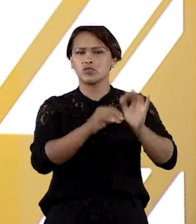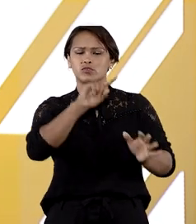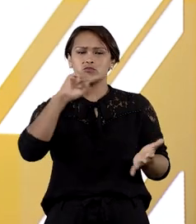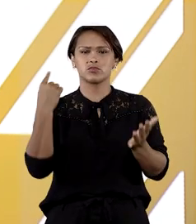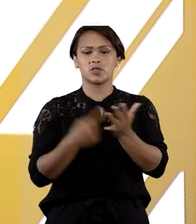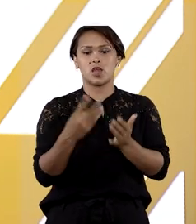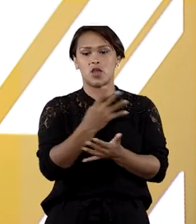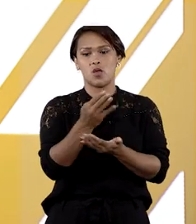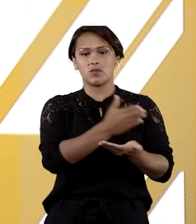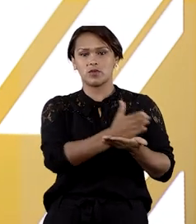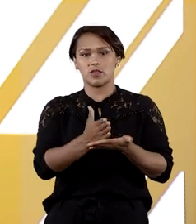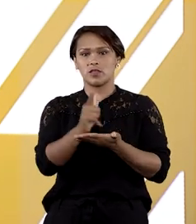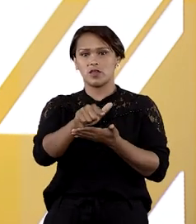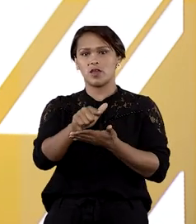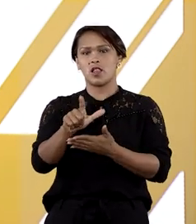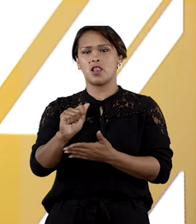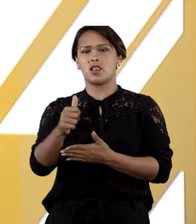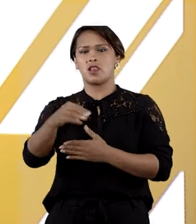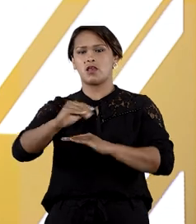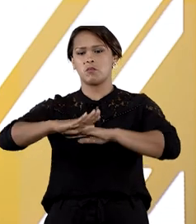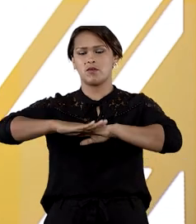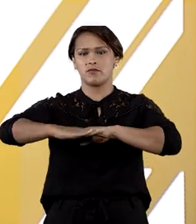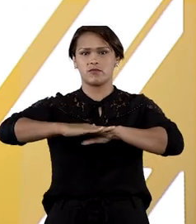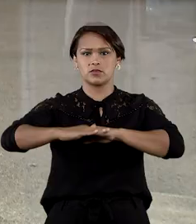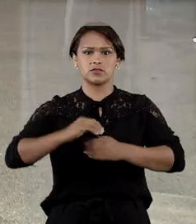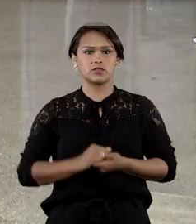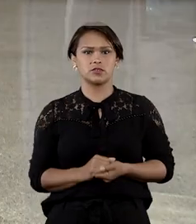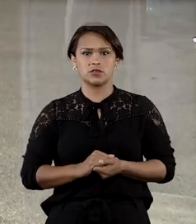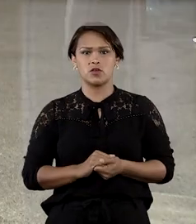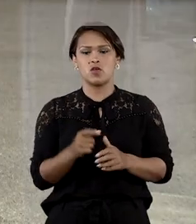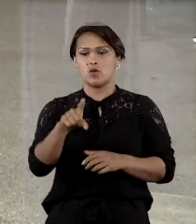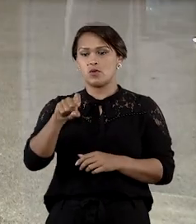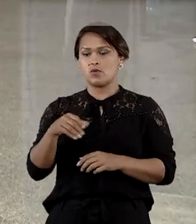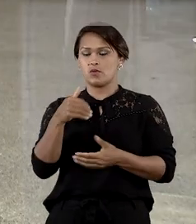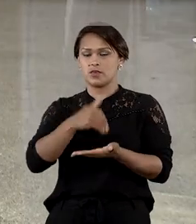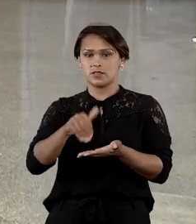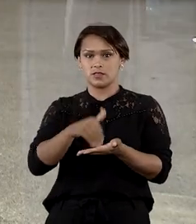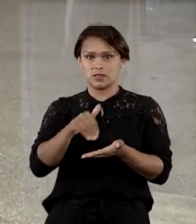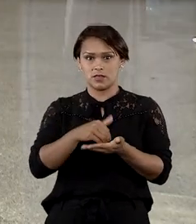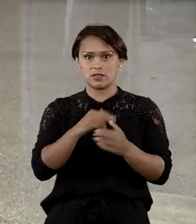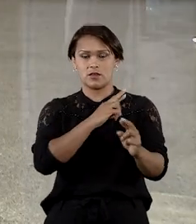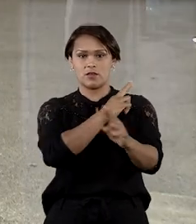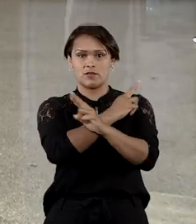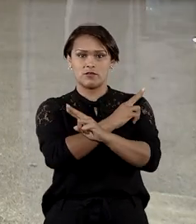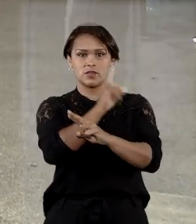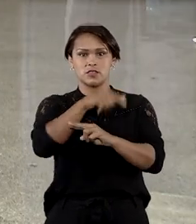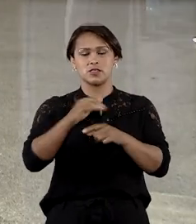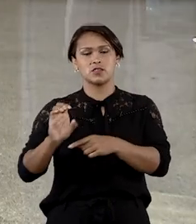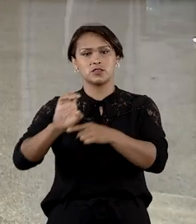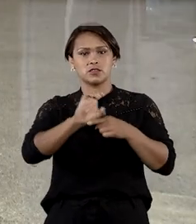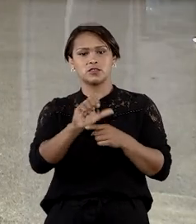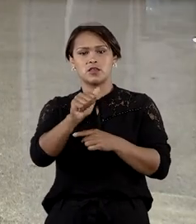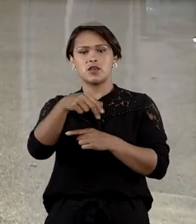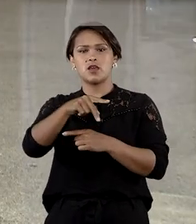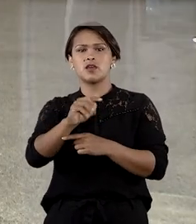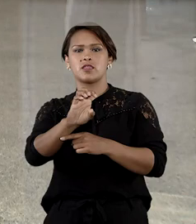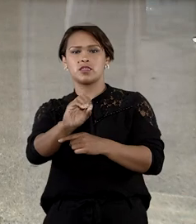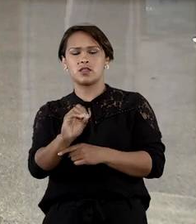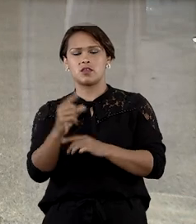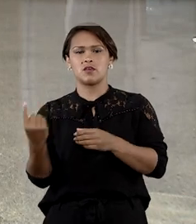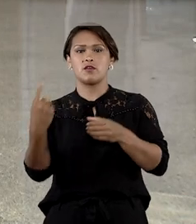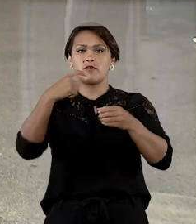da quarta etapa da Operação Lama Asfáltica. O ex-secretário adjunto de Fazenda do Estado, André Luiz Cance,